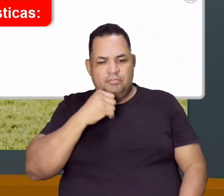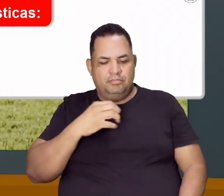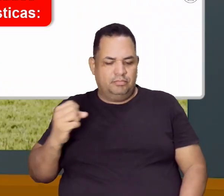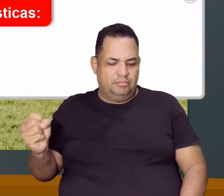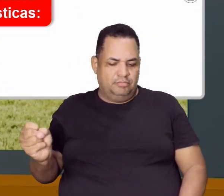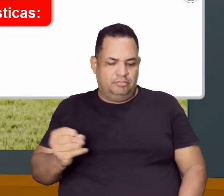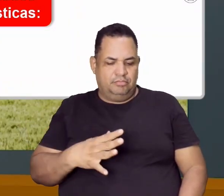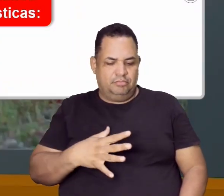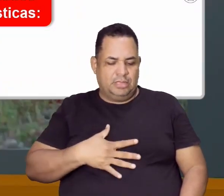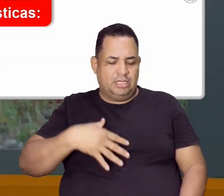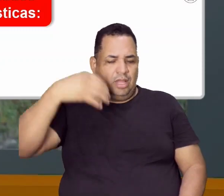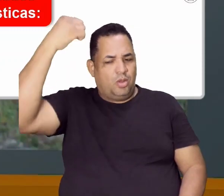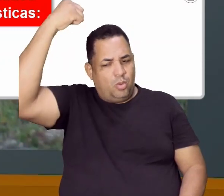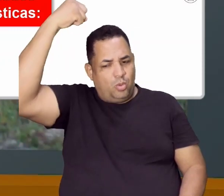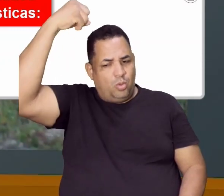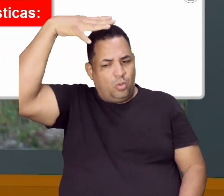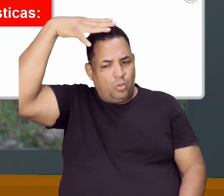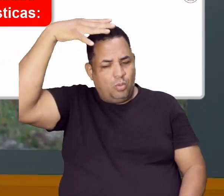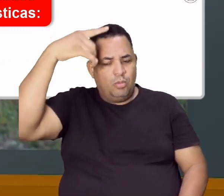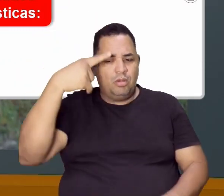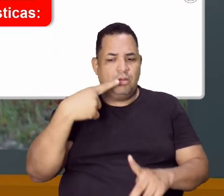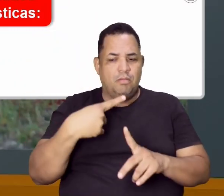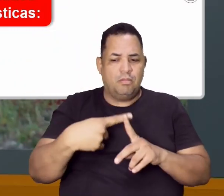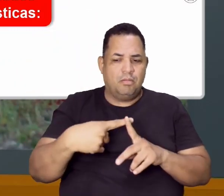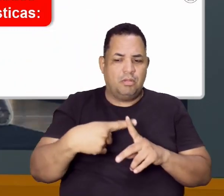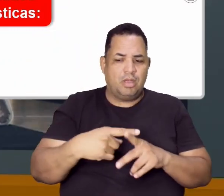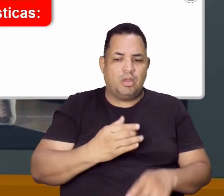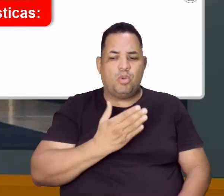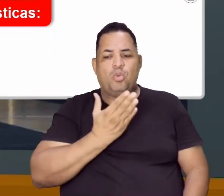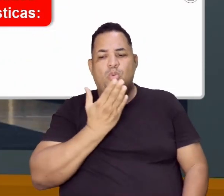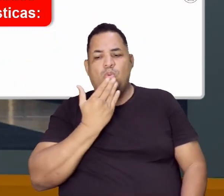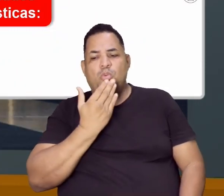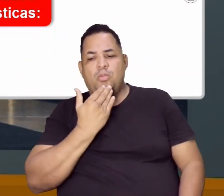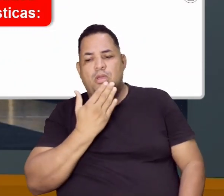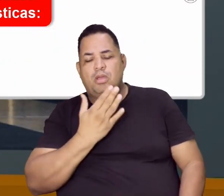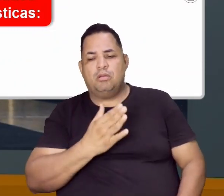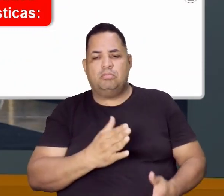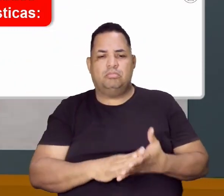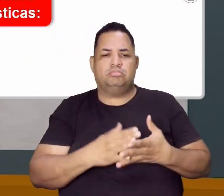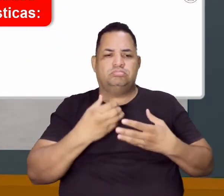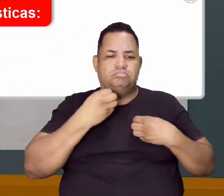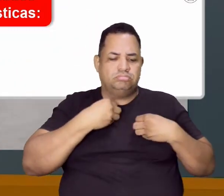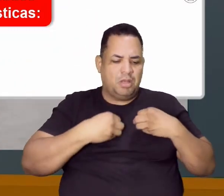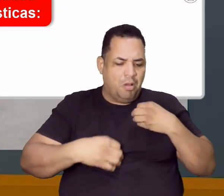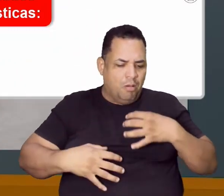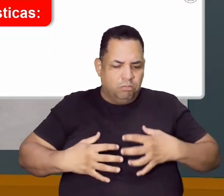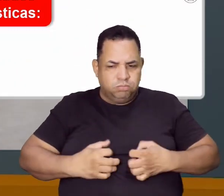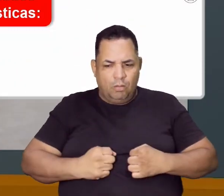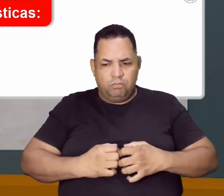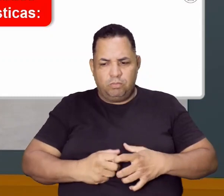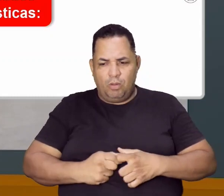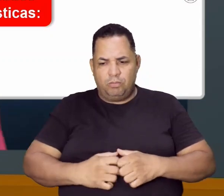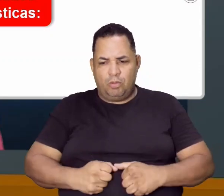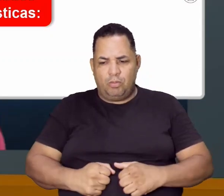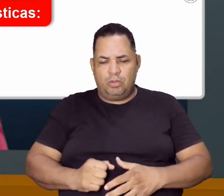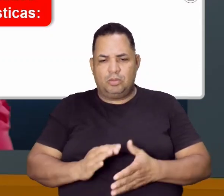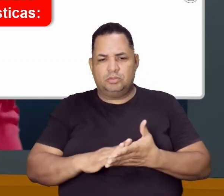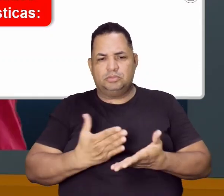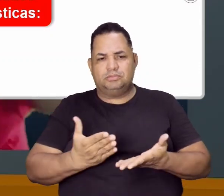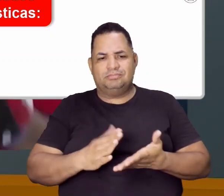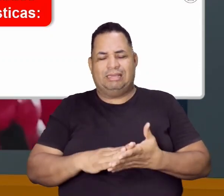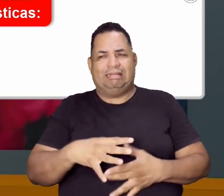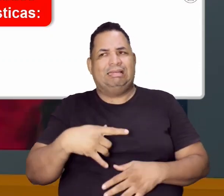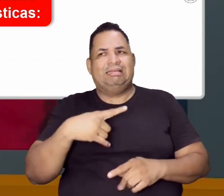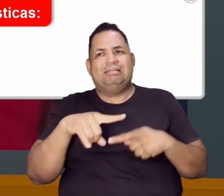se sentem culpadas porque comeu um determinado alimento, porque fez a ingesta aí de uma comida muito gostosa, se